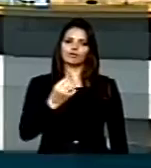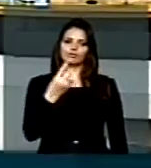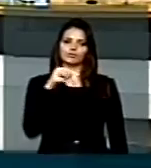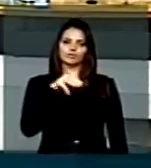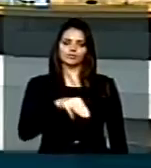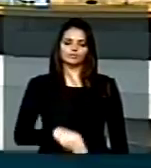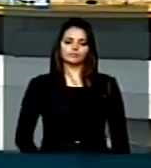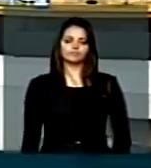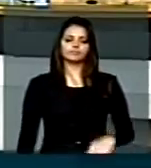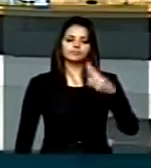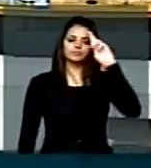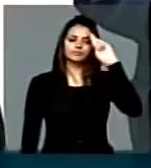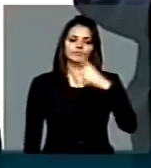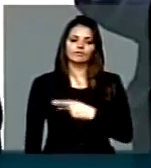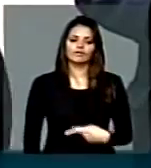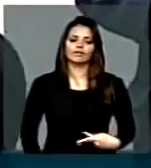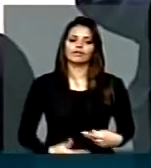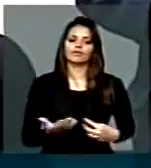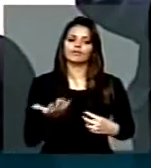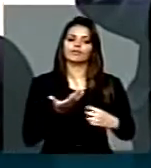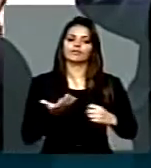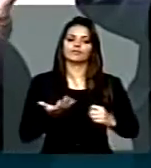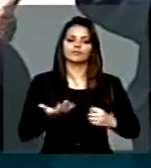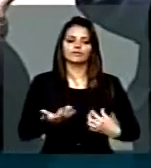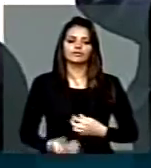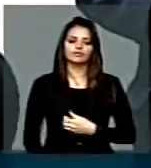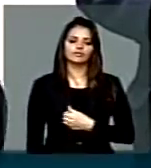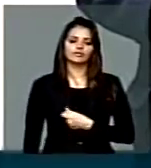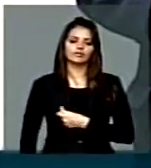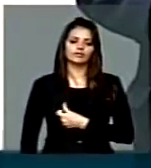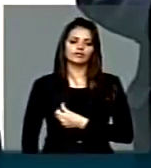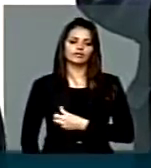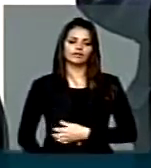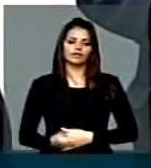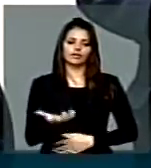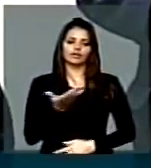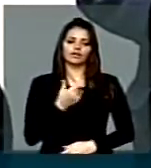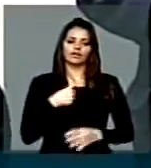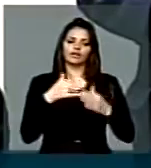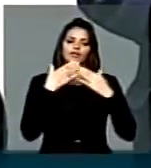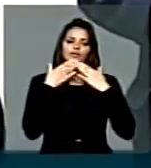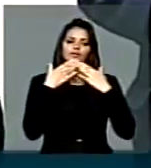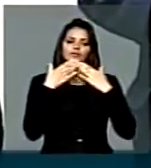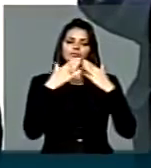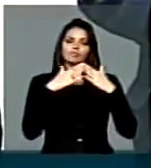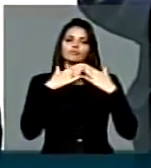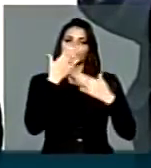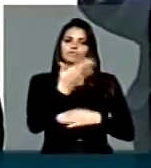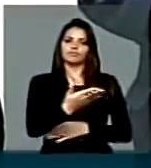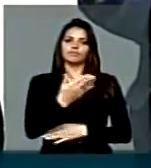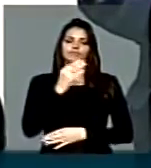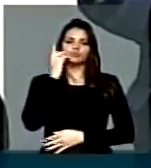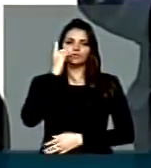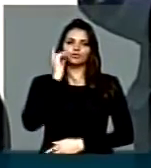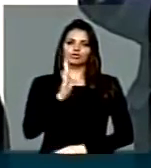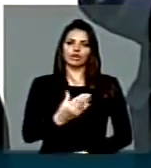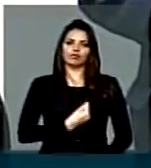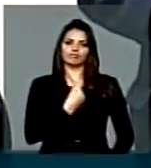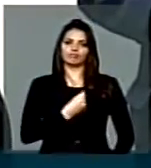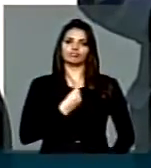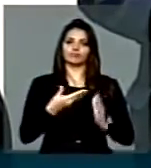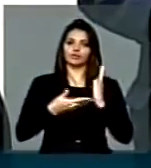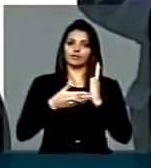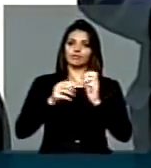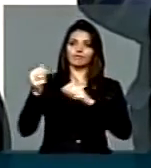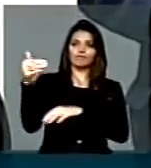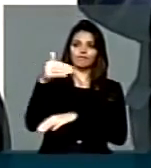Excelência. Sr. Presidente, eu quero fazer um apelo aos nobres colegas que já estão na casa para que